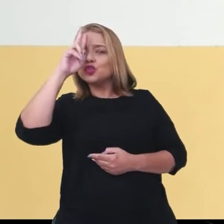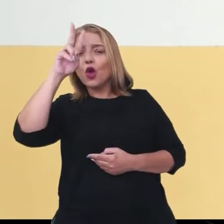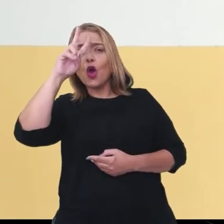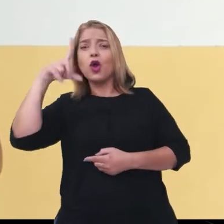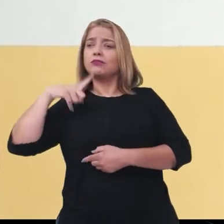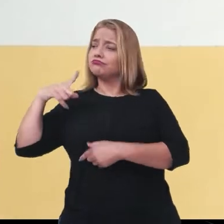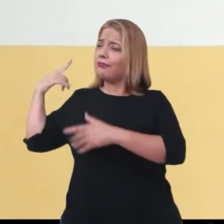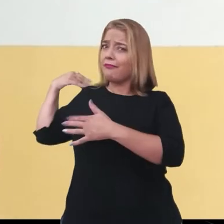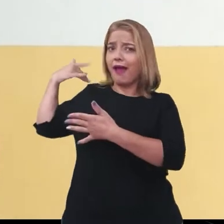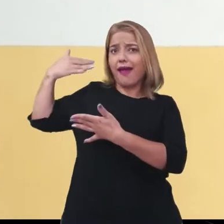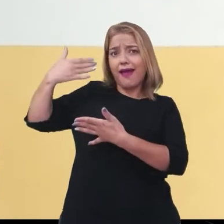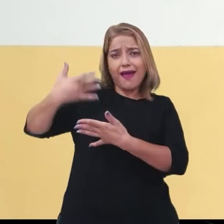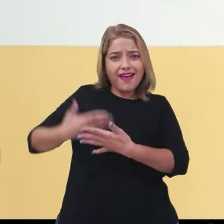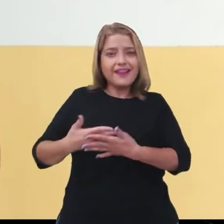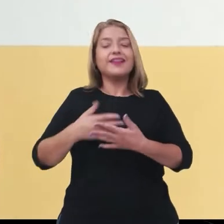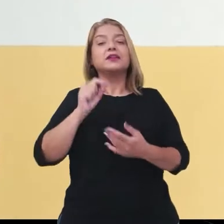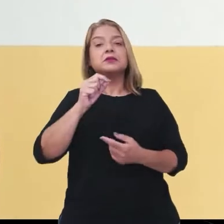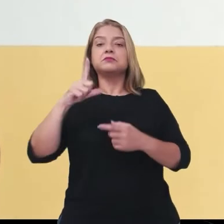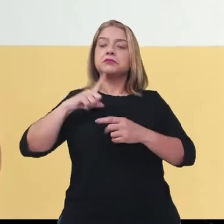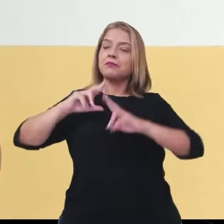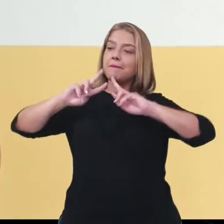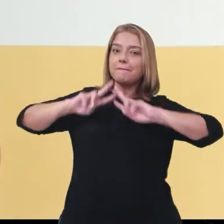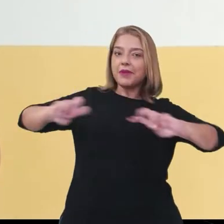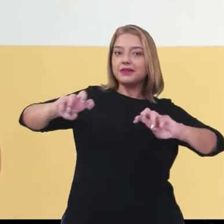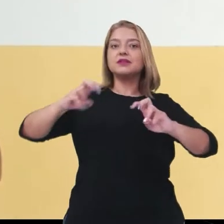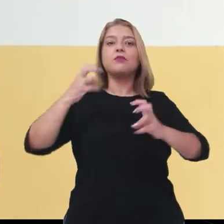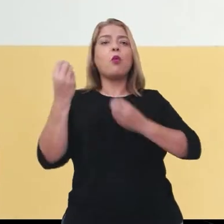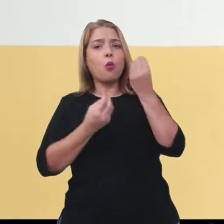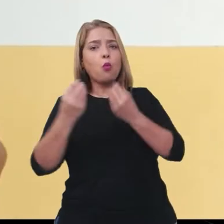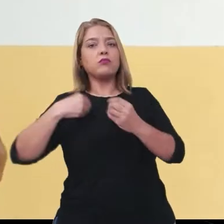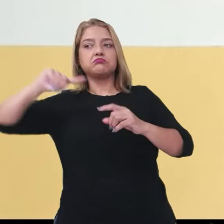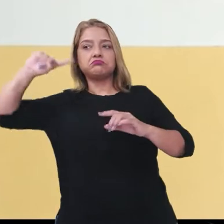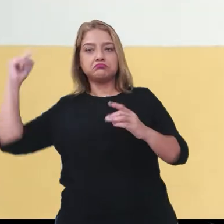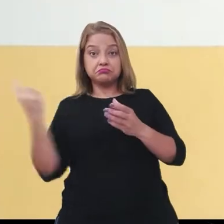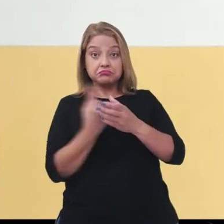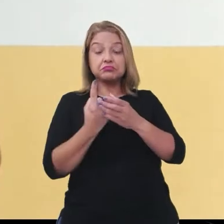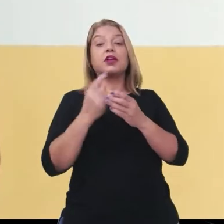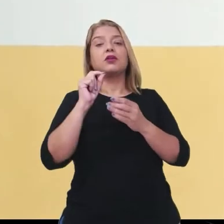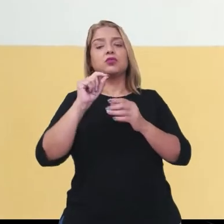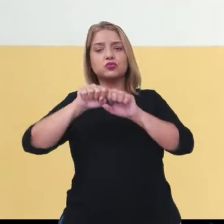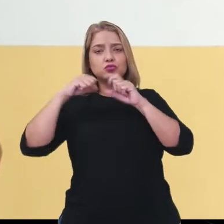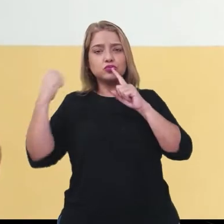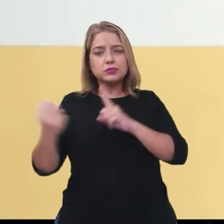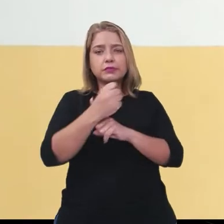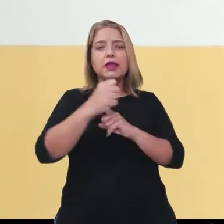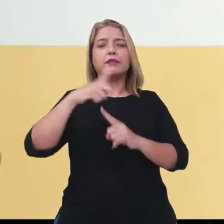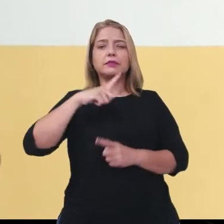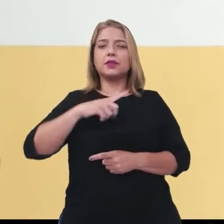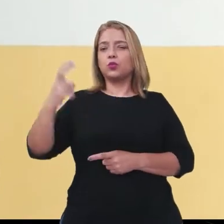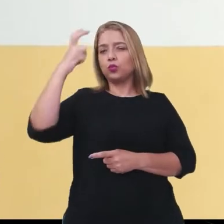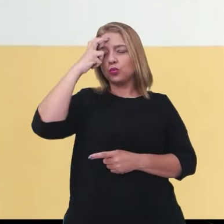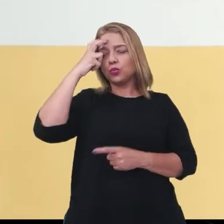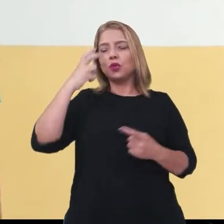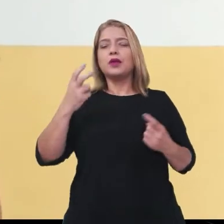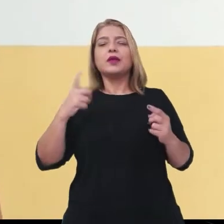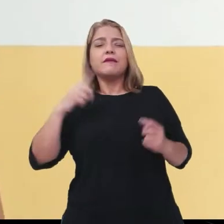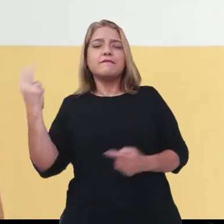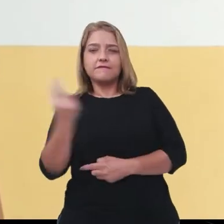raízes e se perceberam como pertencentes de uma sociedade plural, rica e diversa.